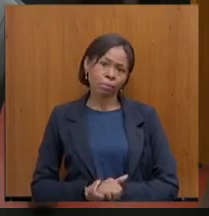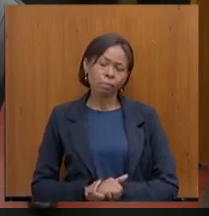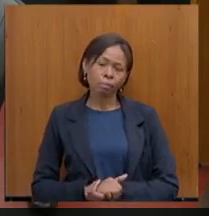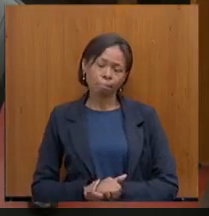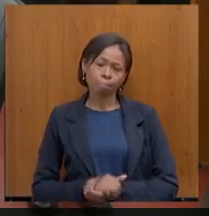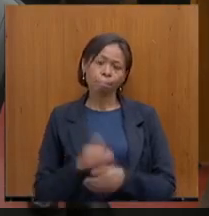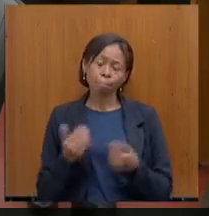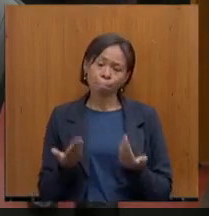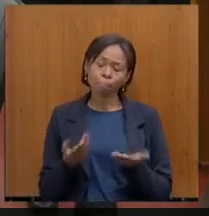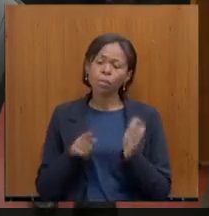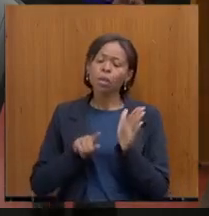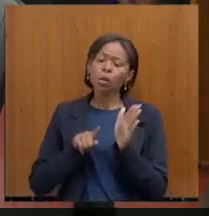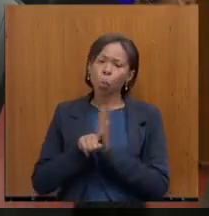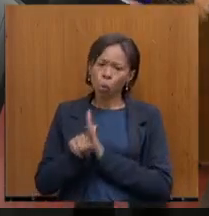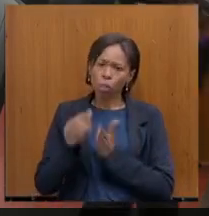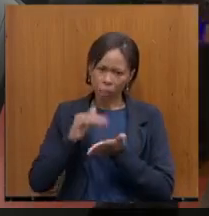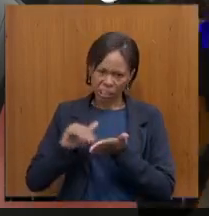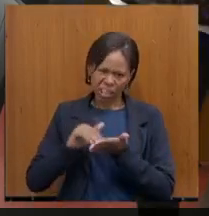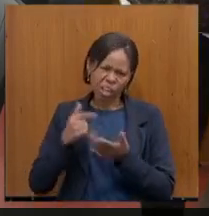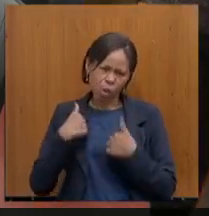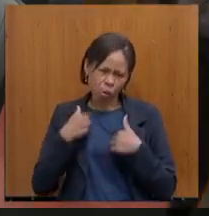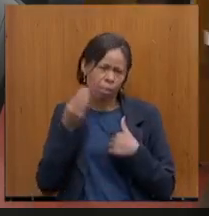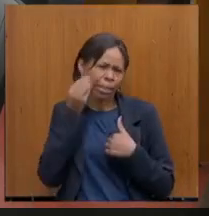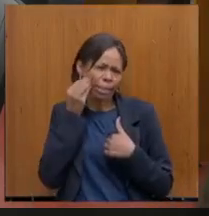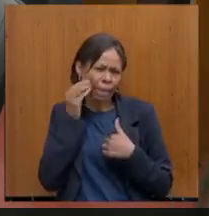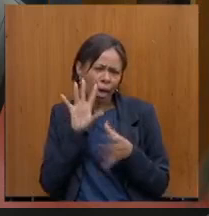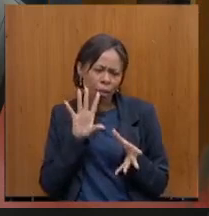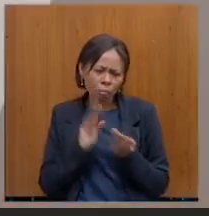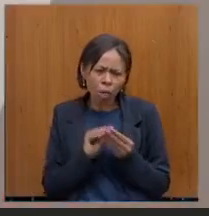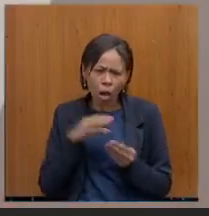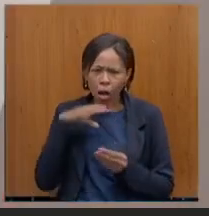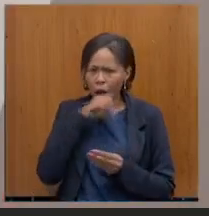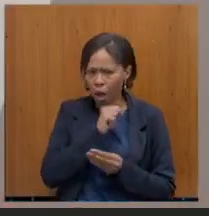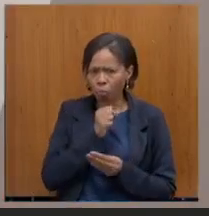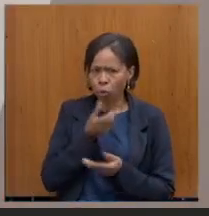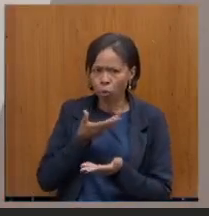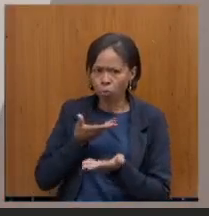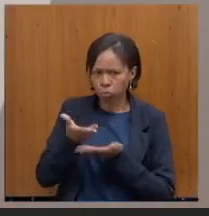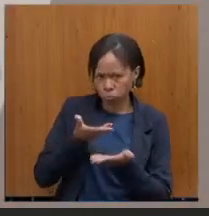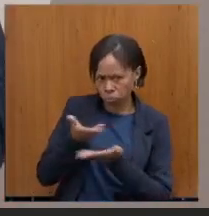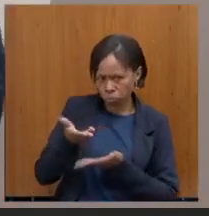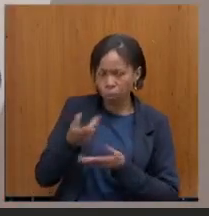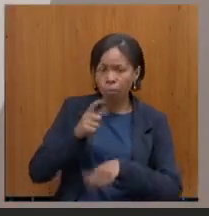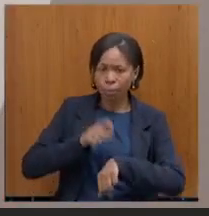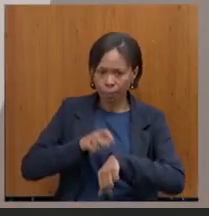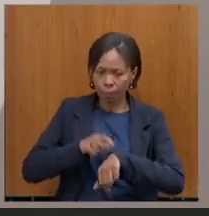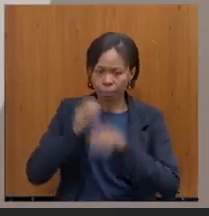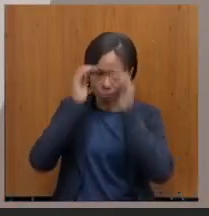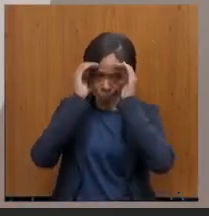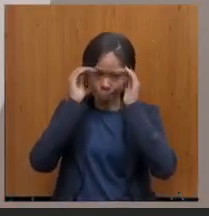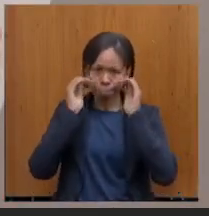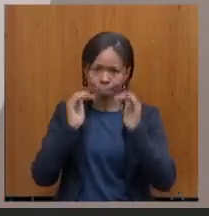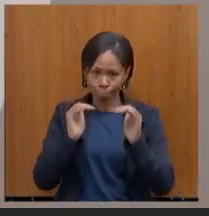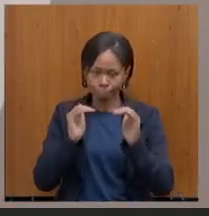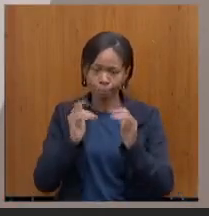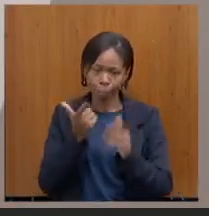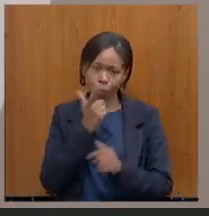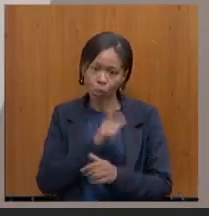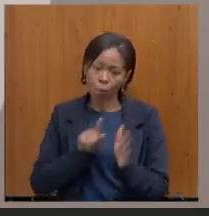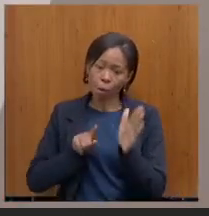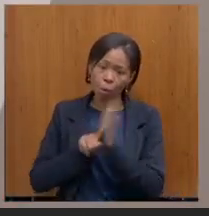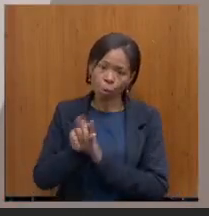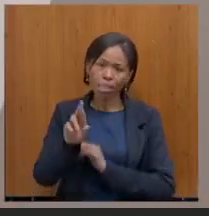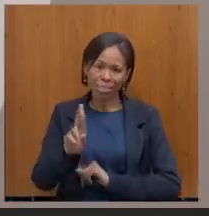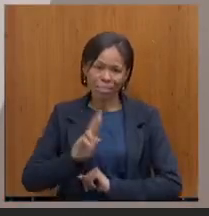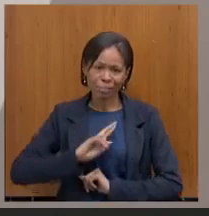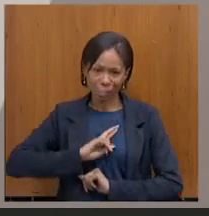Secretário, eu vou rapidamente tentar um bate-bola para a gente tentar, dentro do tempo, conseguir tanto perguntas quanto